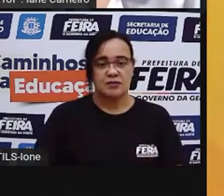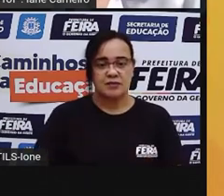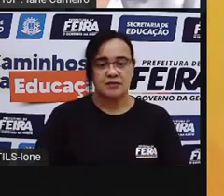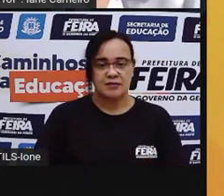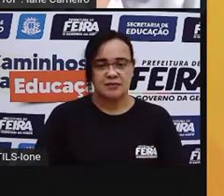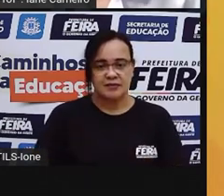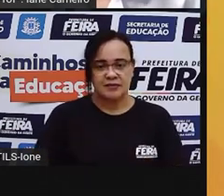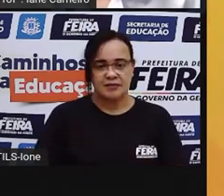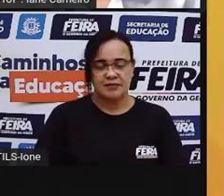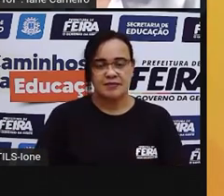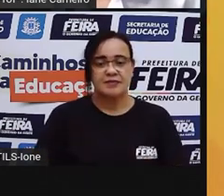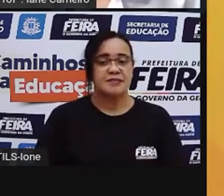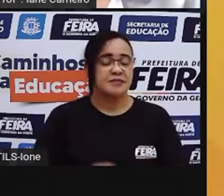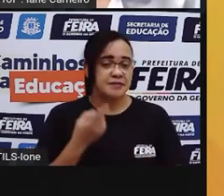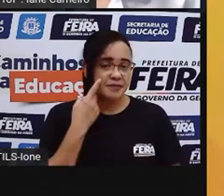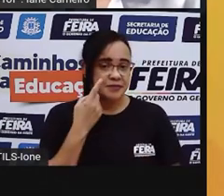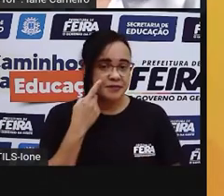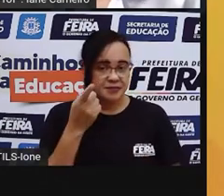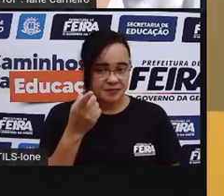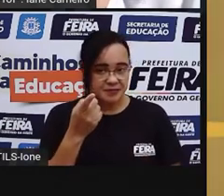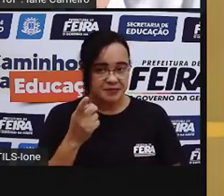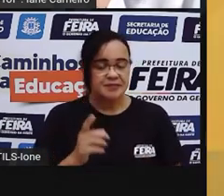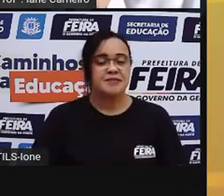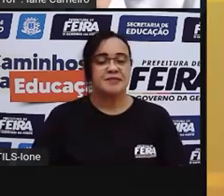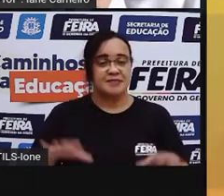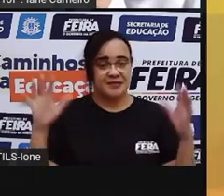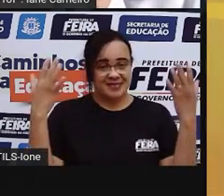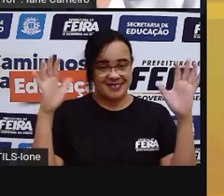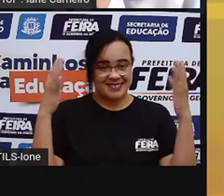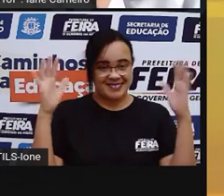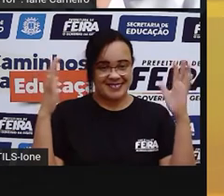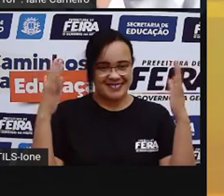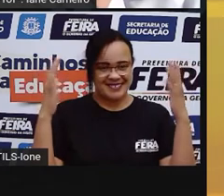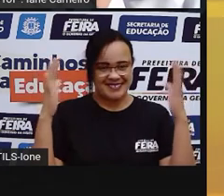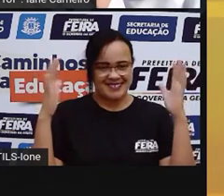A bola de sinuca. Ó, achei.